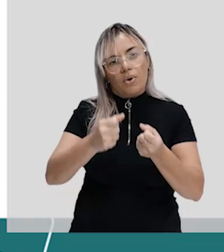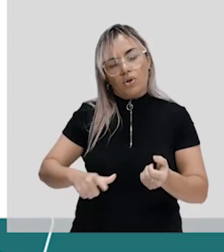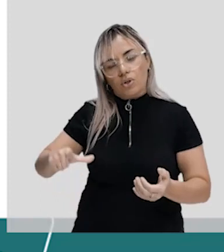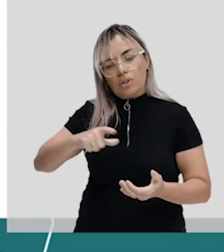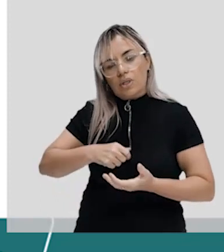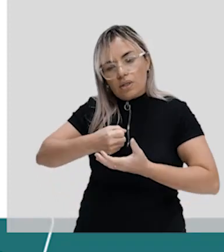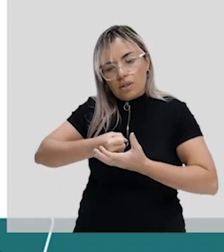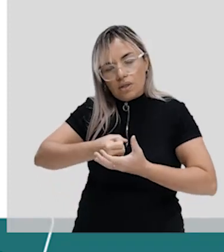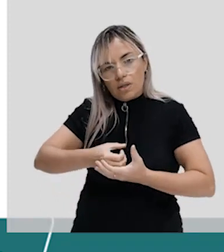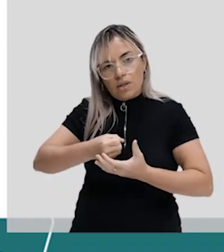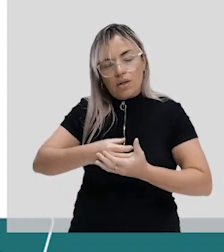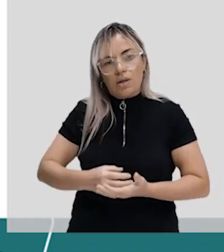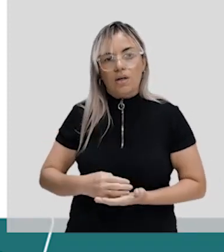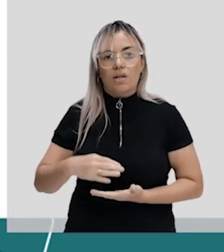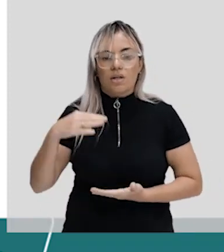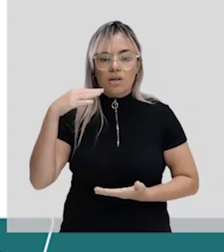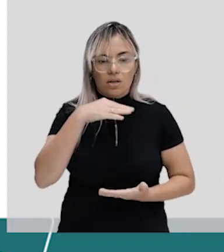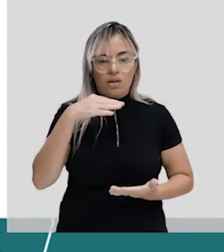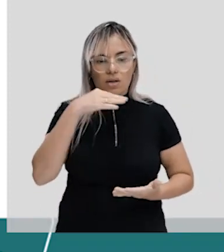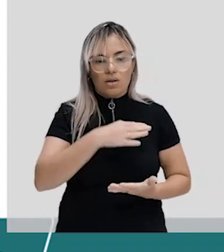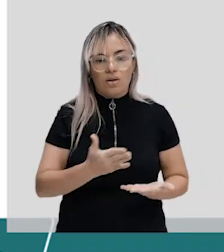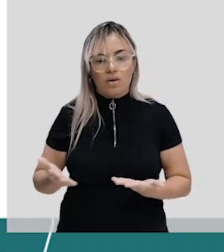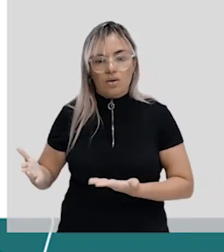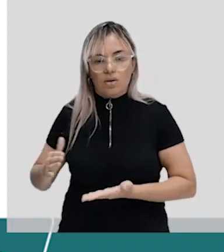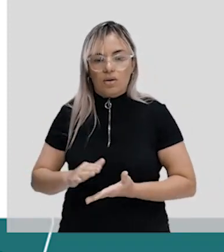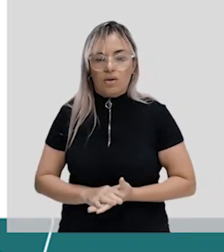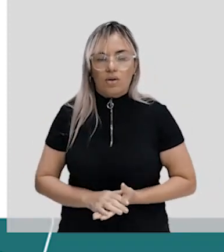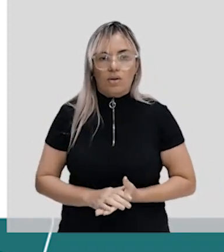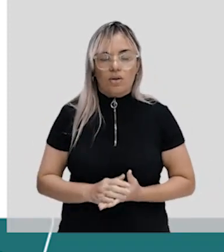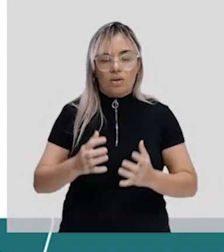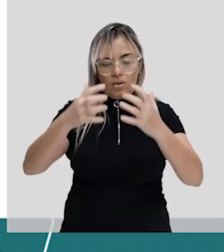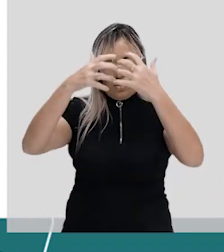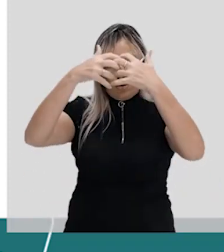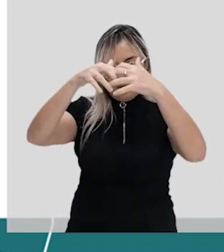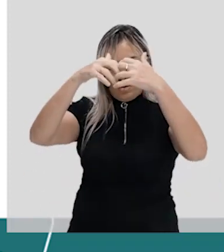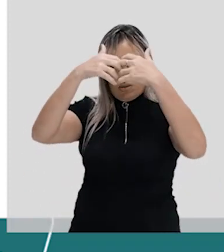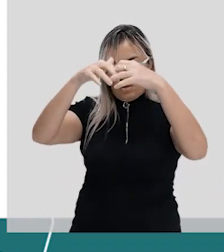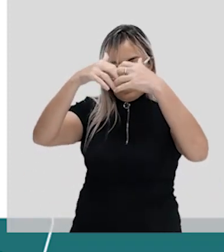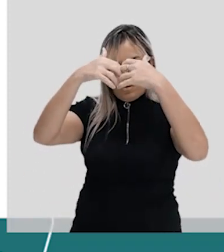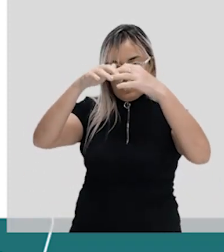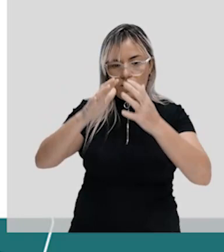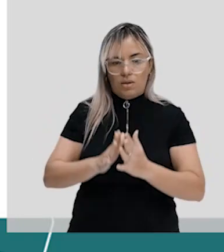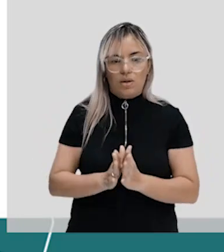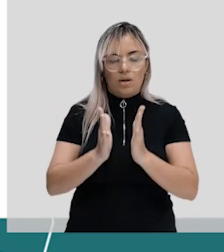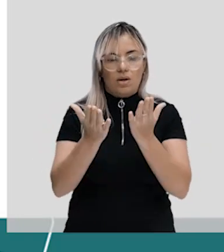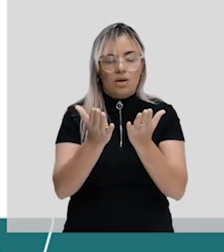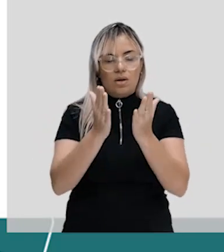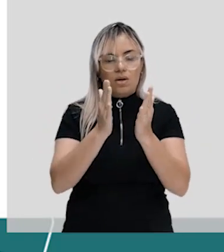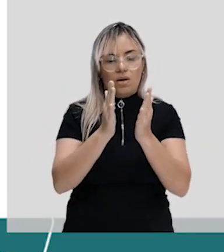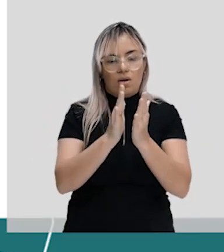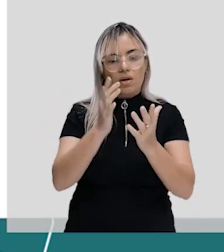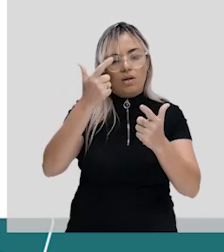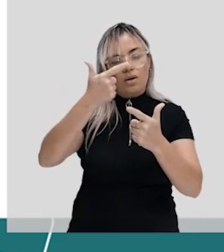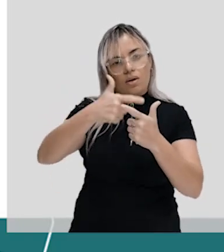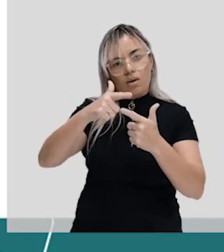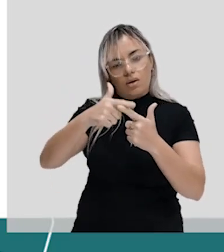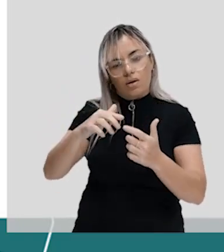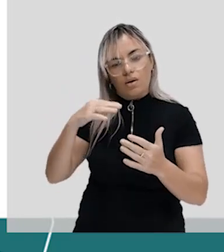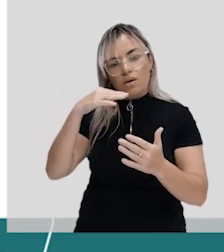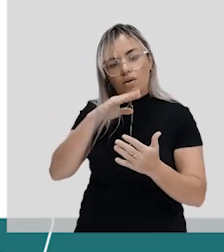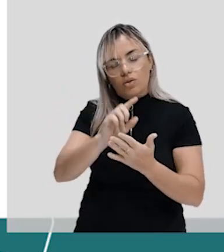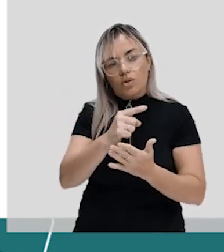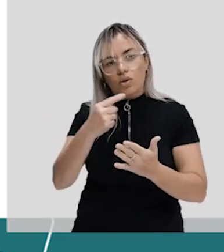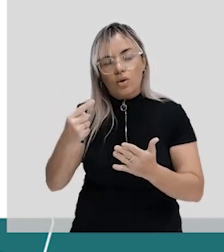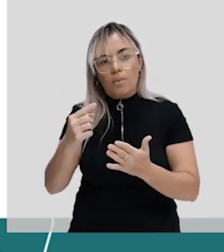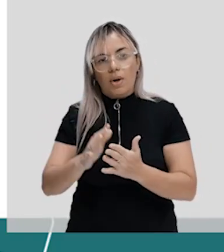Alguns tipos de defeitos congênitos, neurológicos, podem causar uma falha no fechamento de uma ou de outra